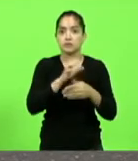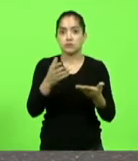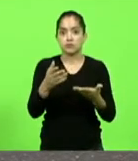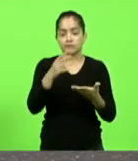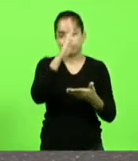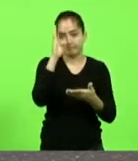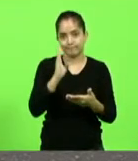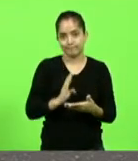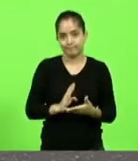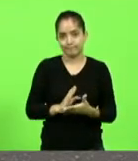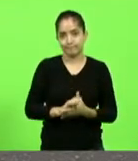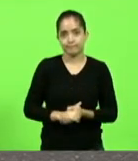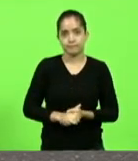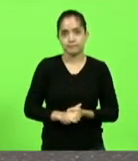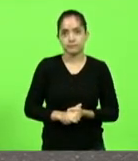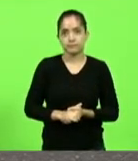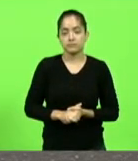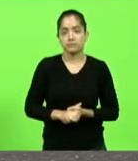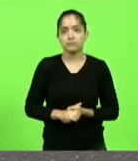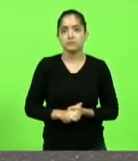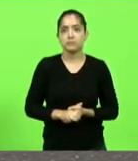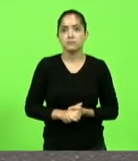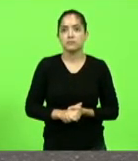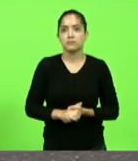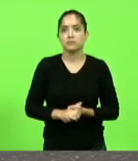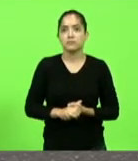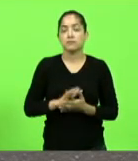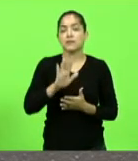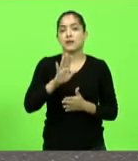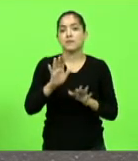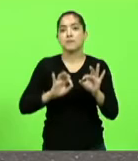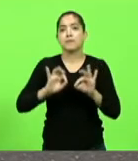mas eu preparei